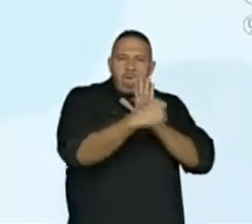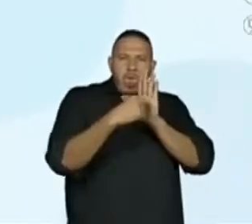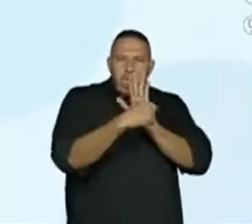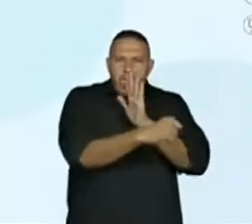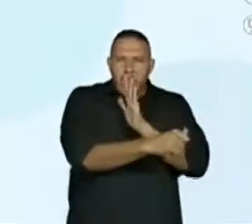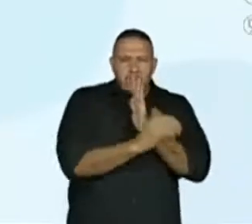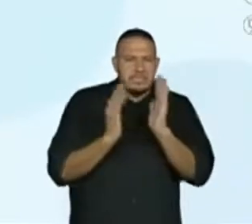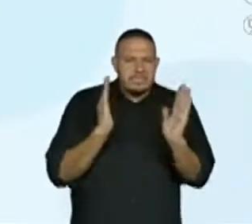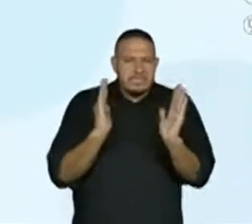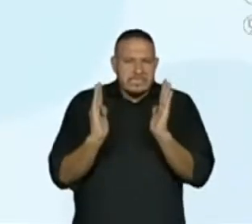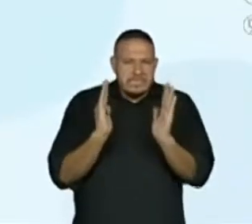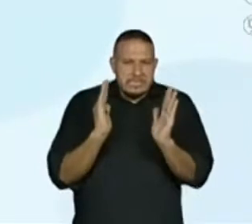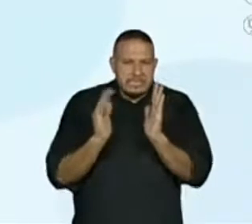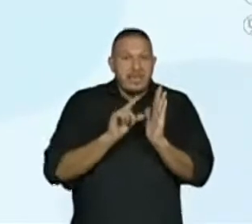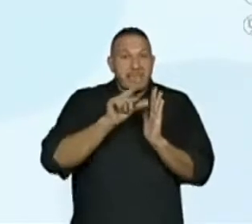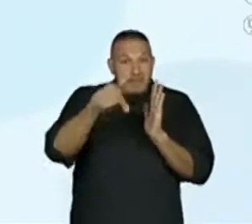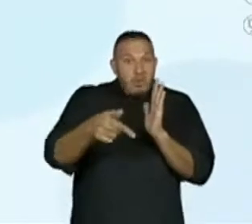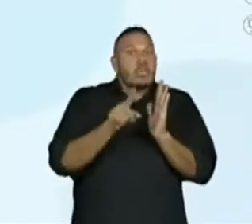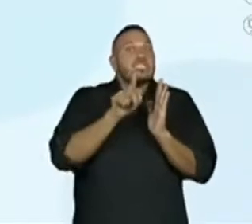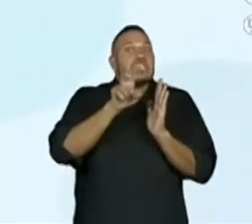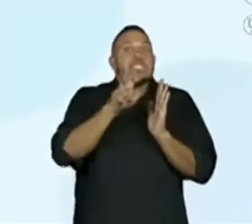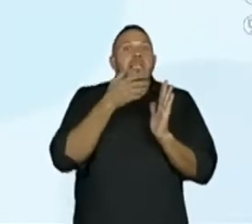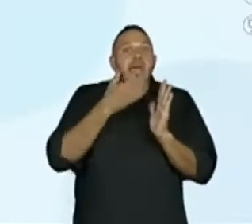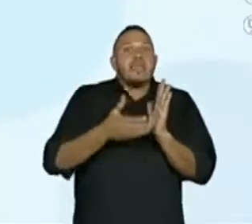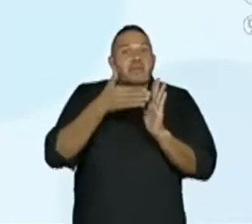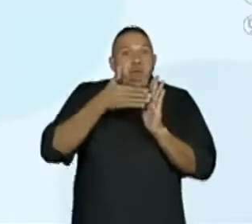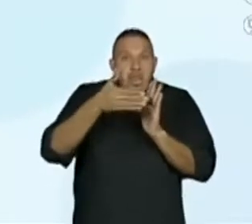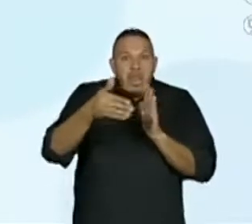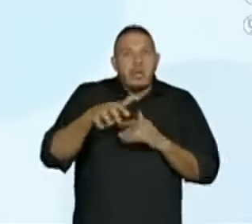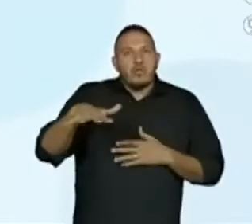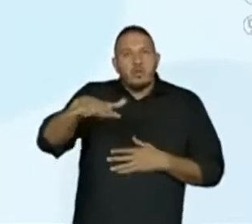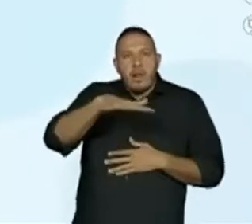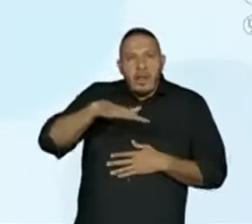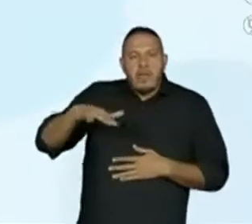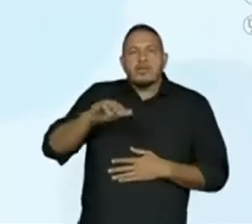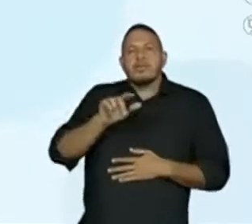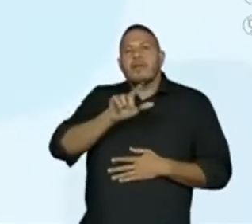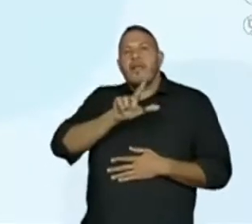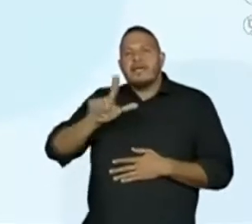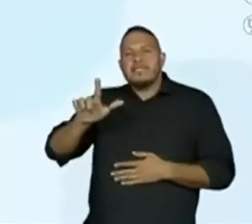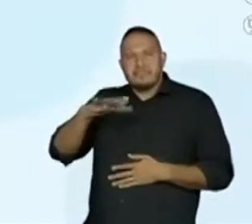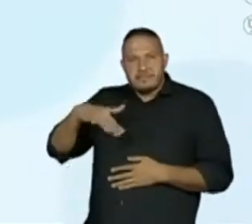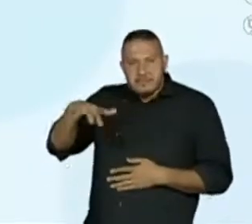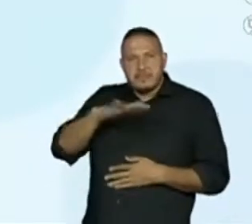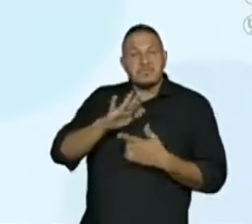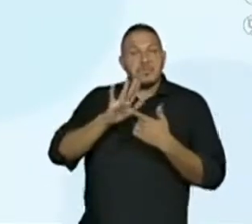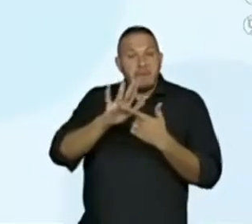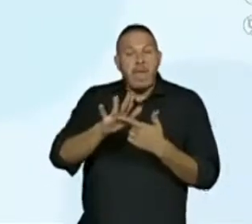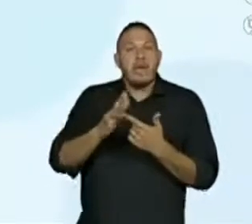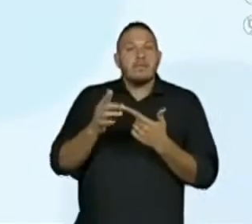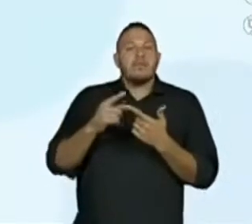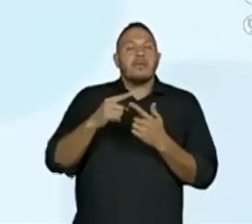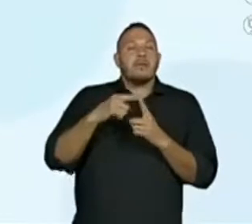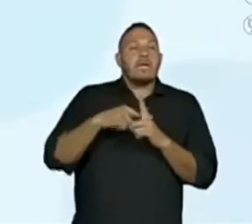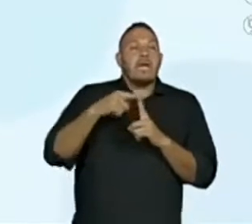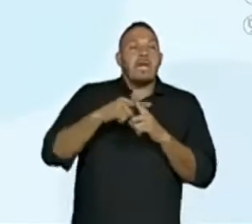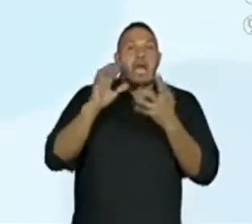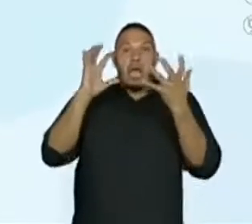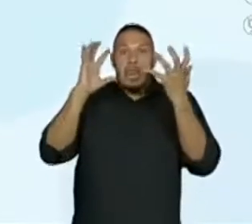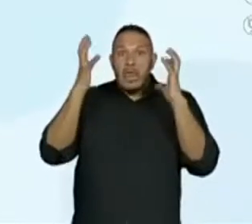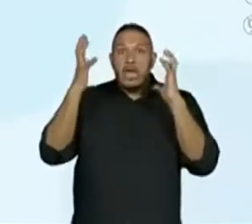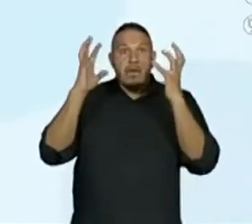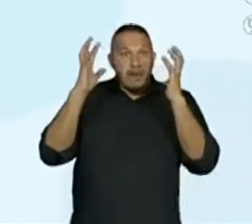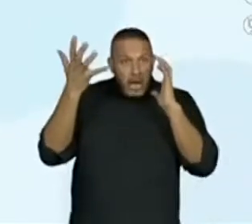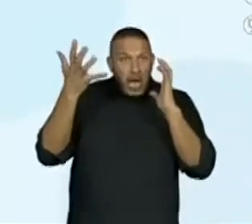surge na segunda quinzena de dezembro no lado leste indicação climática início do